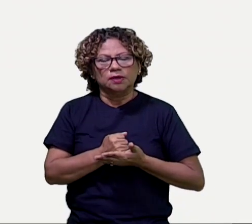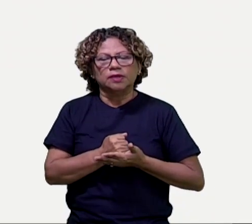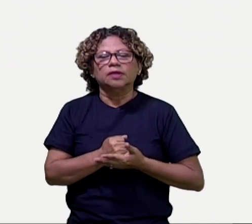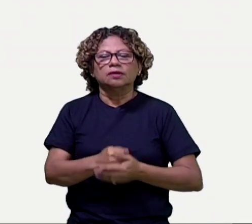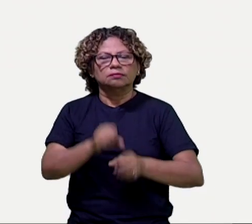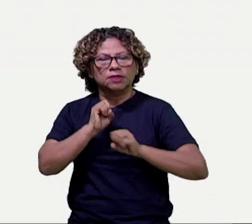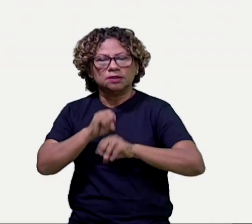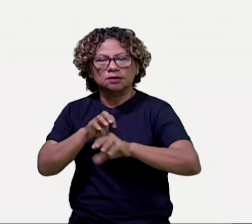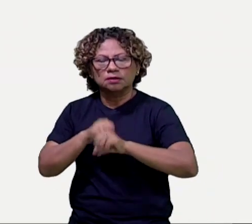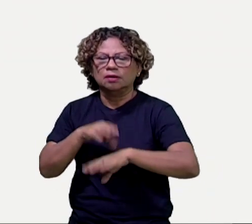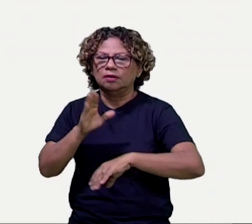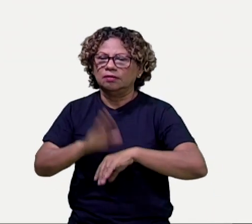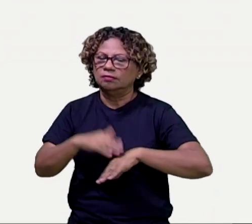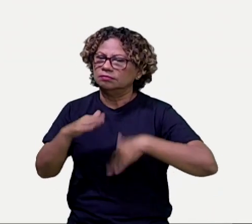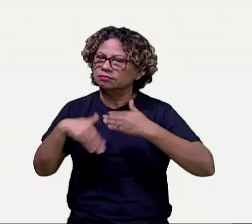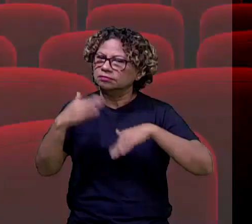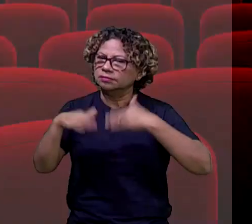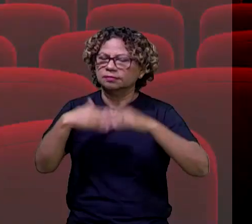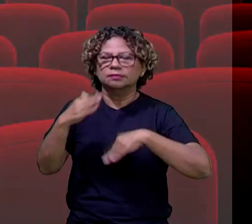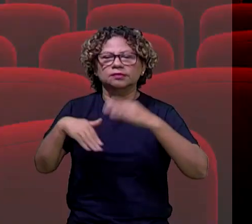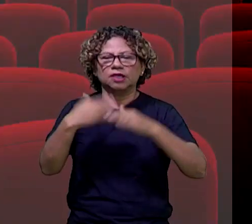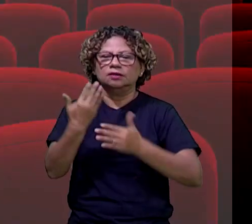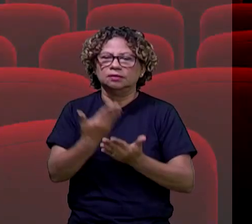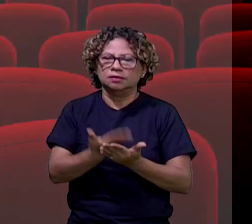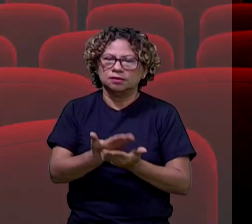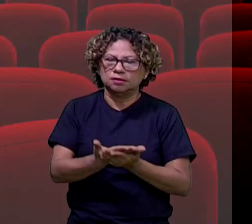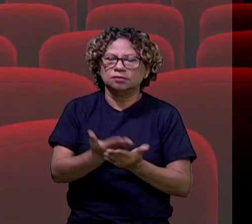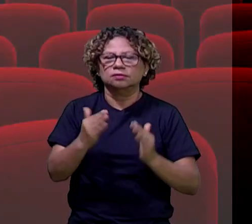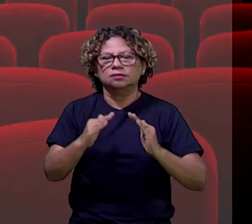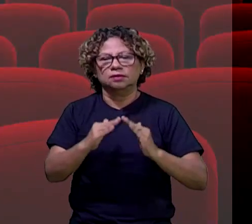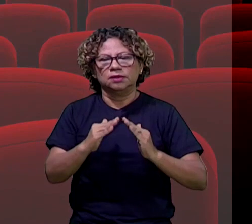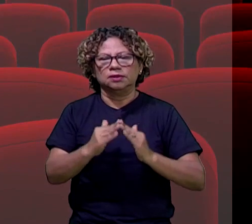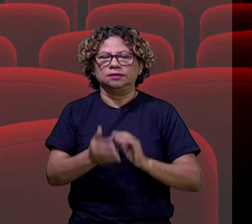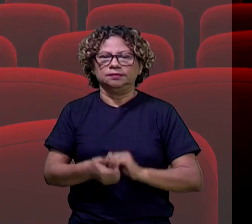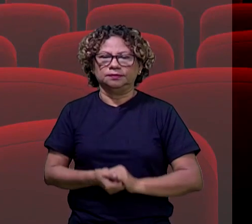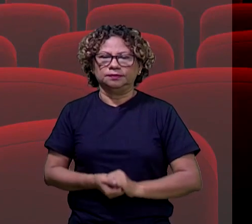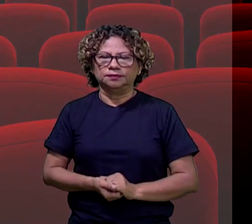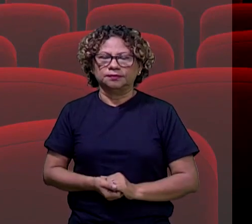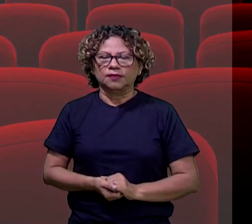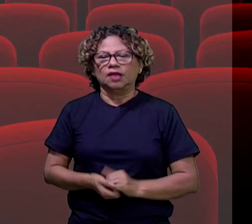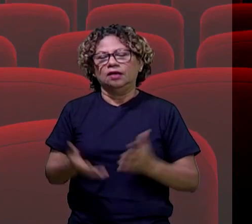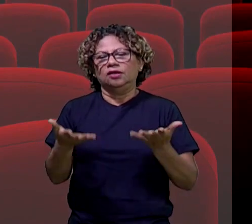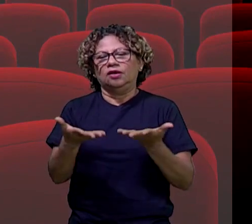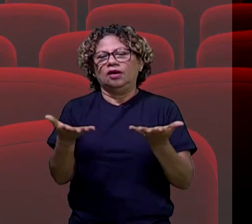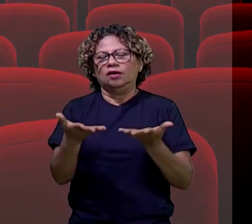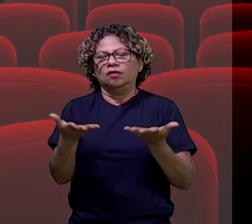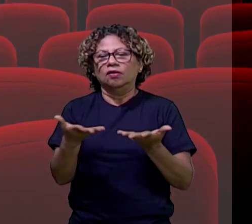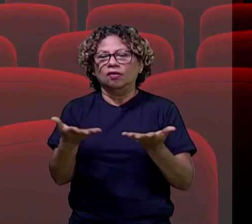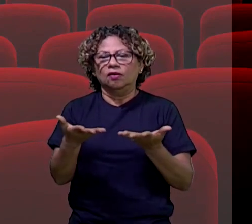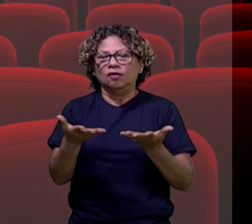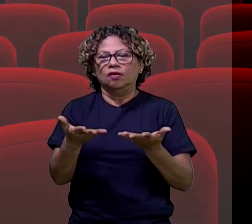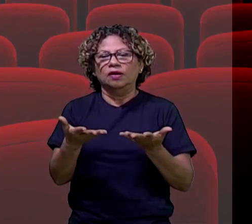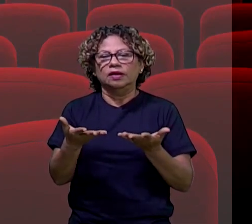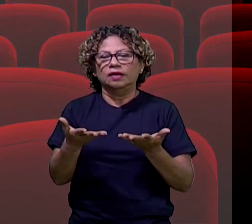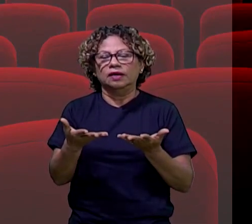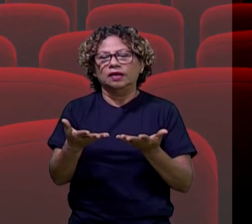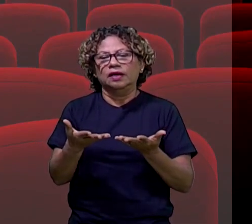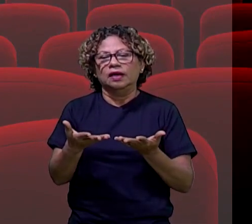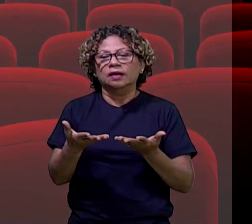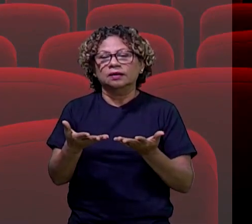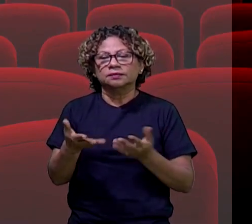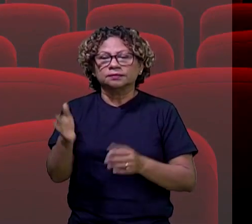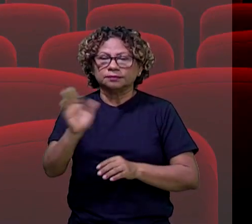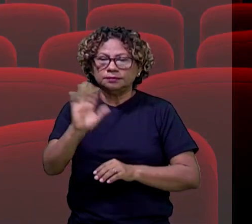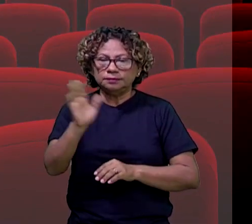não é? Nesse momento de estudos em casa, tá bom? Eu me despeço de vocês aqui, não é? Infelizmente,